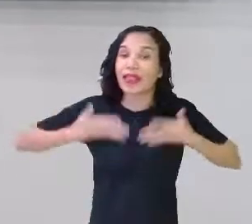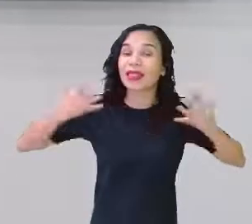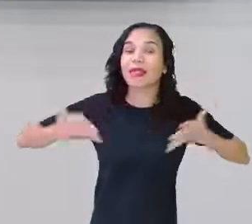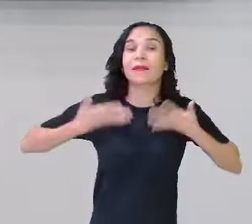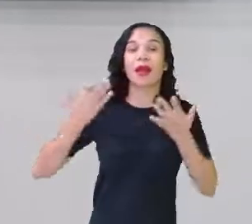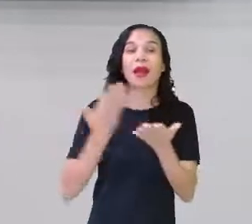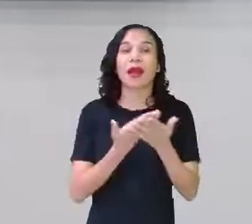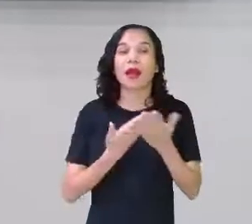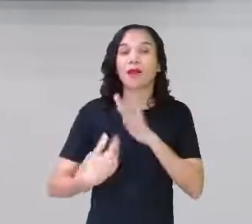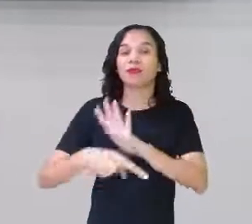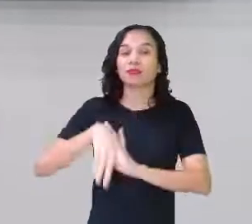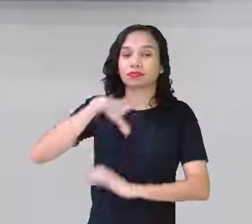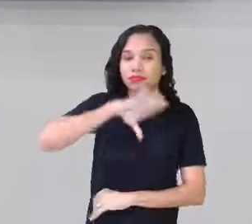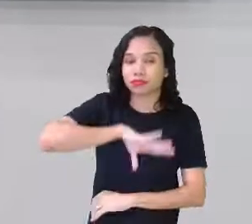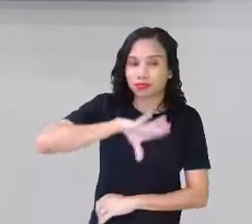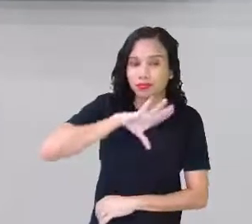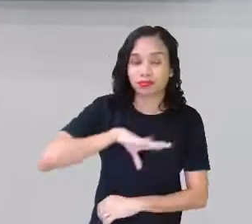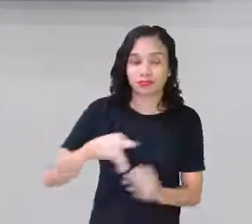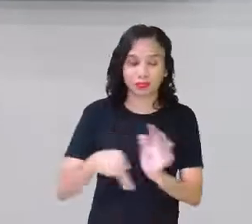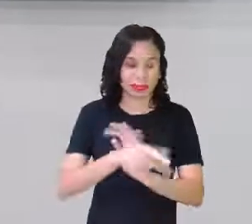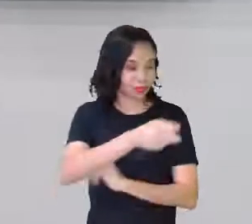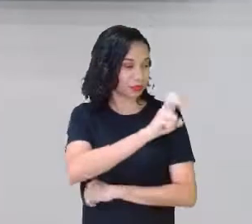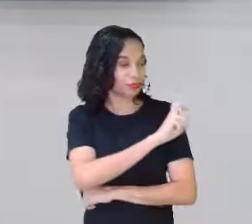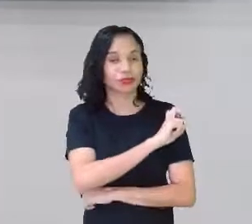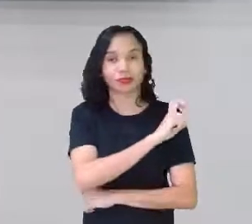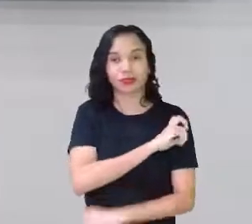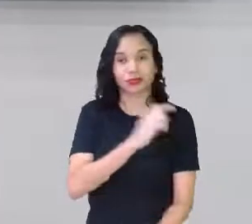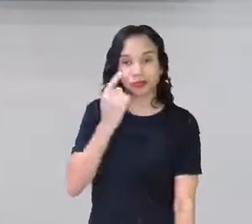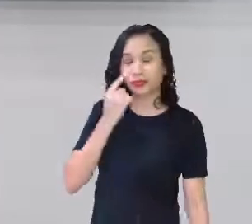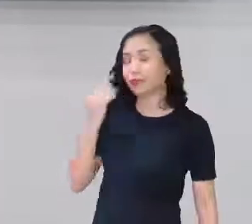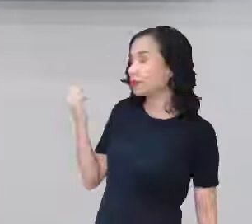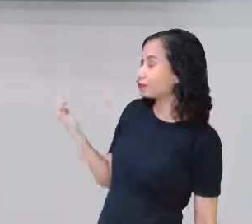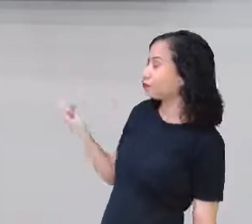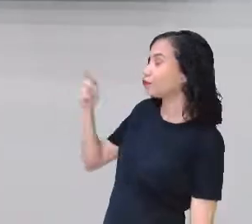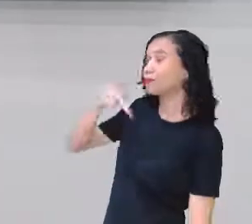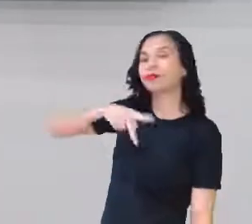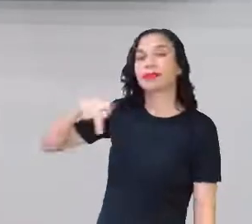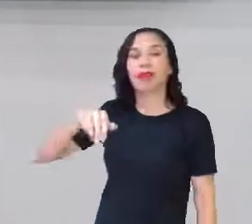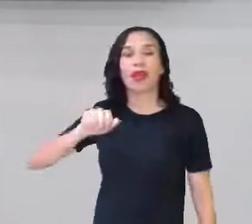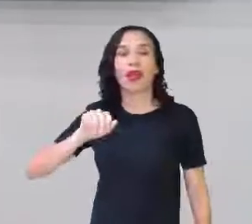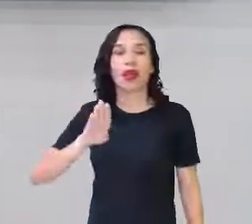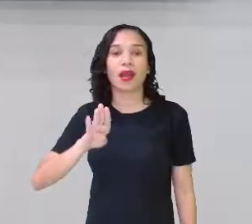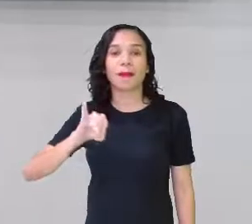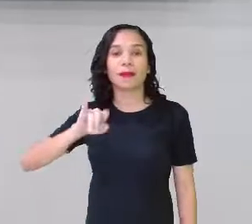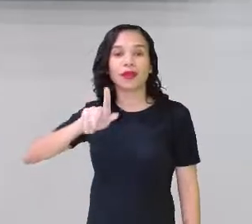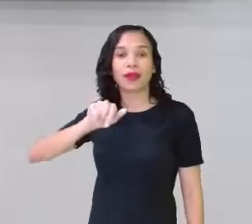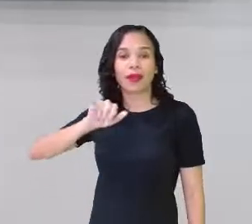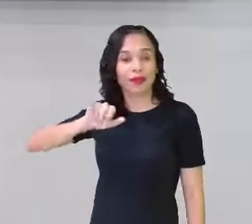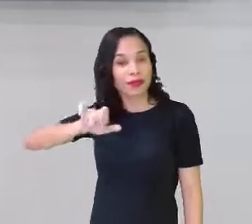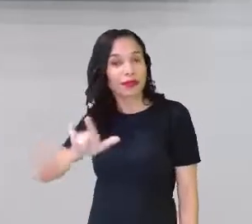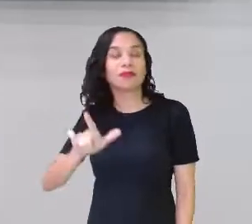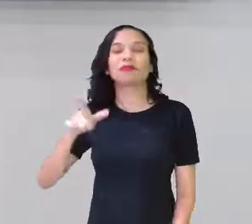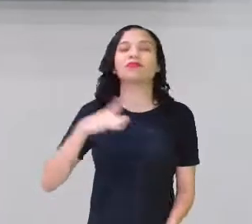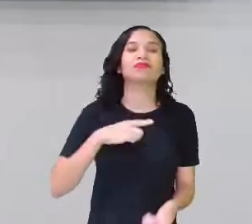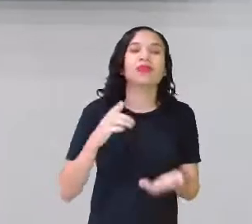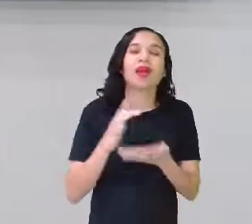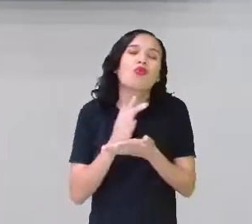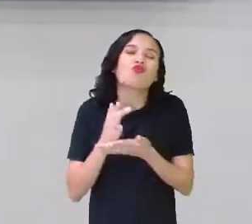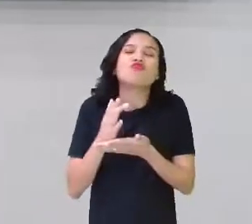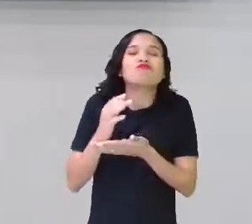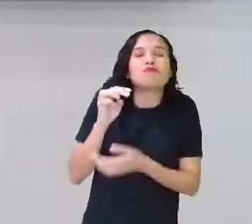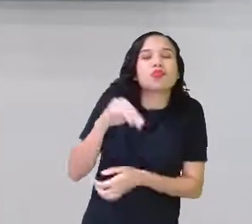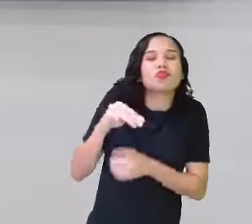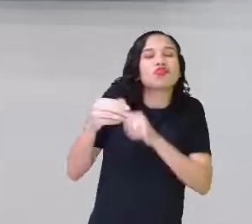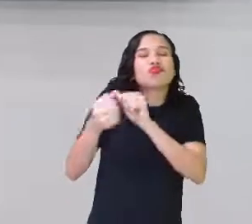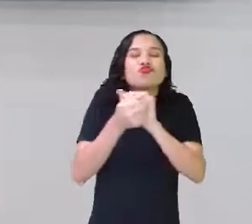mais uma aula de língua portuguesa para os quintos anos. Eu, a professora Abigail Viana, passarei aí alguns minutos juntos com